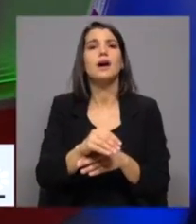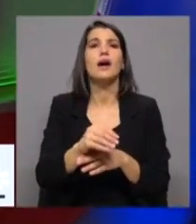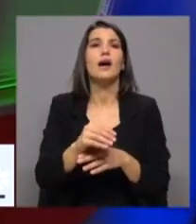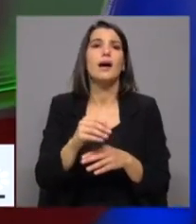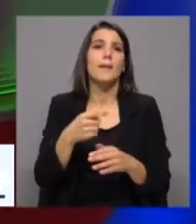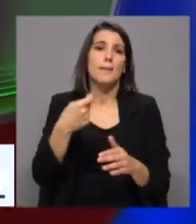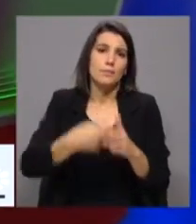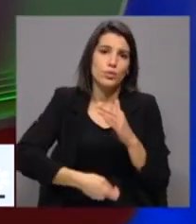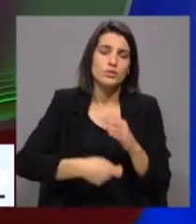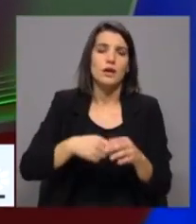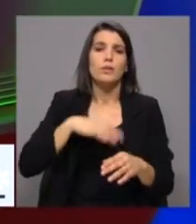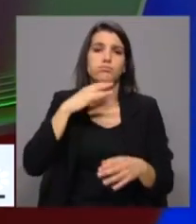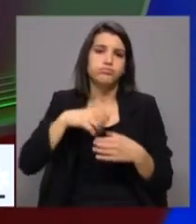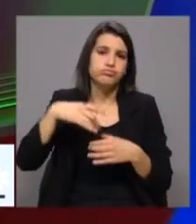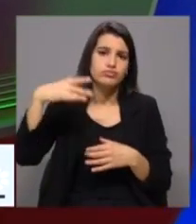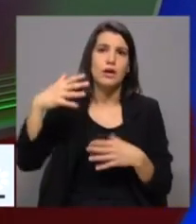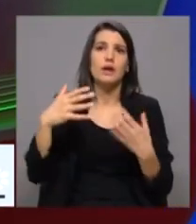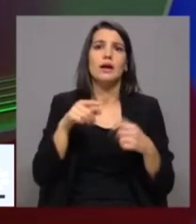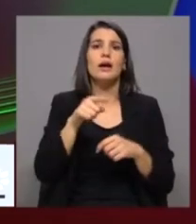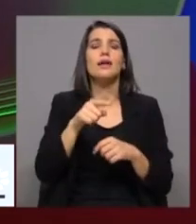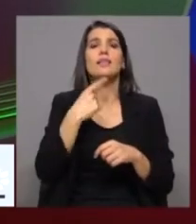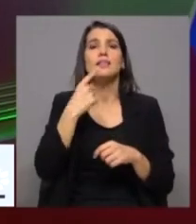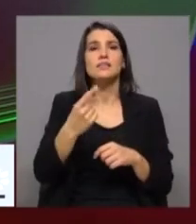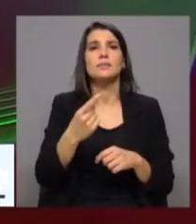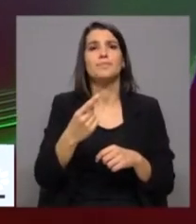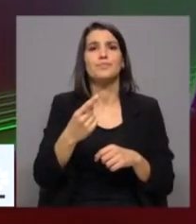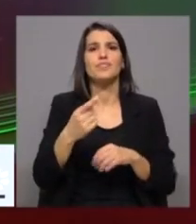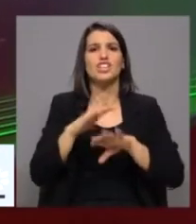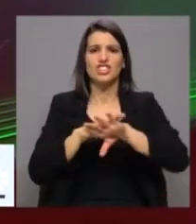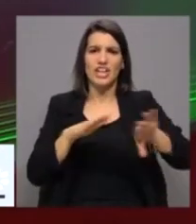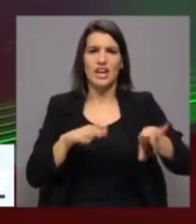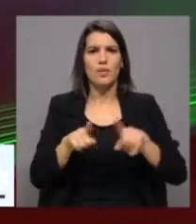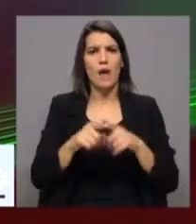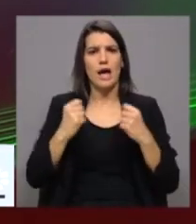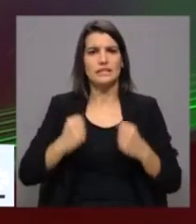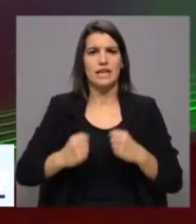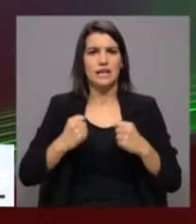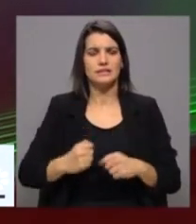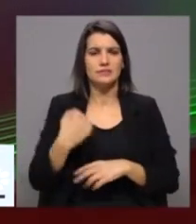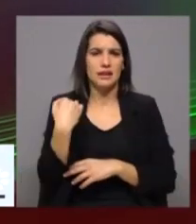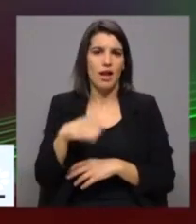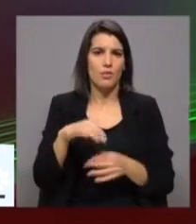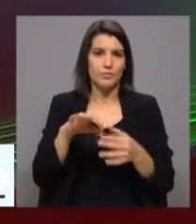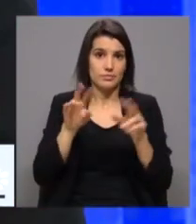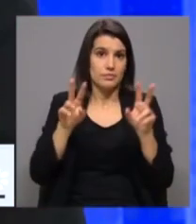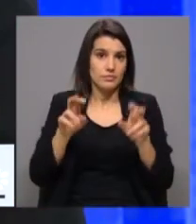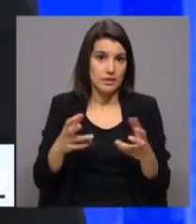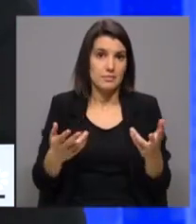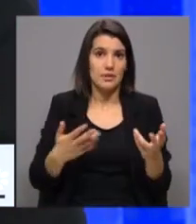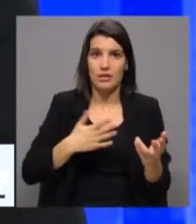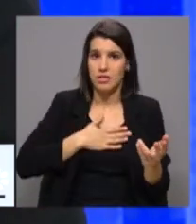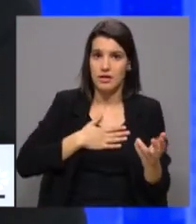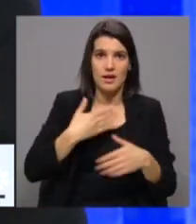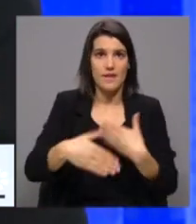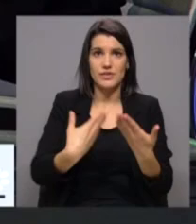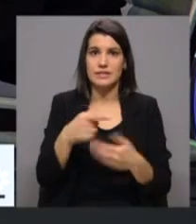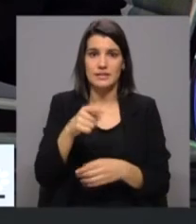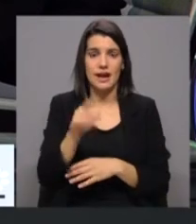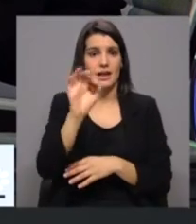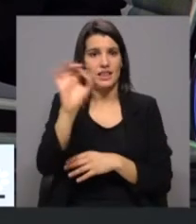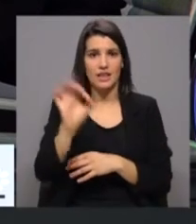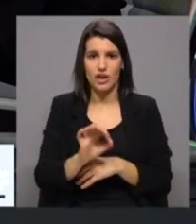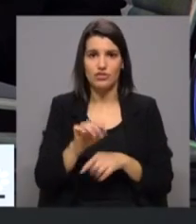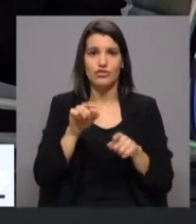disse noutros debates, que há uma esquerda negacionista, penso que é o que diz, sobre esta matéria que não quer avançar com esta taxa